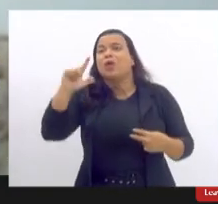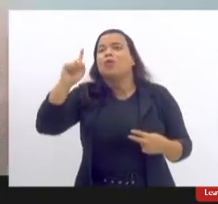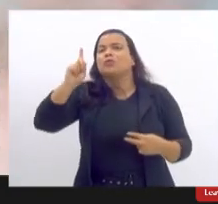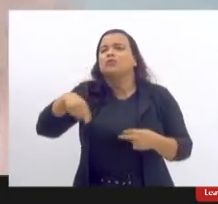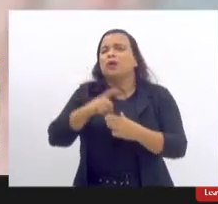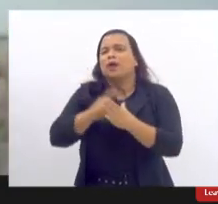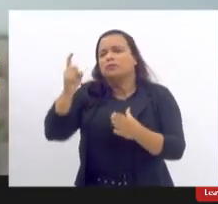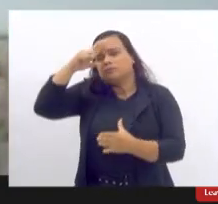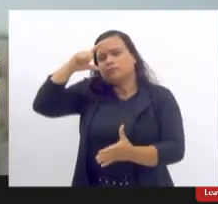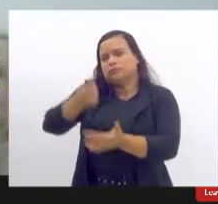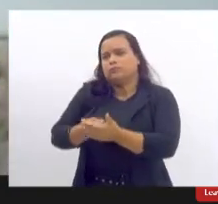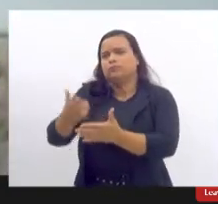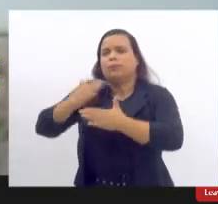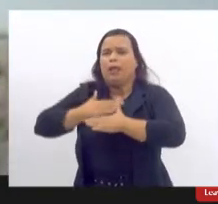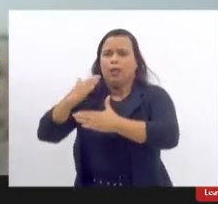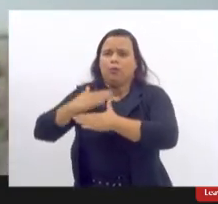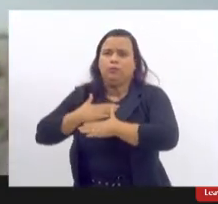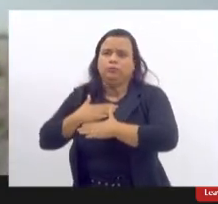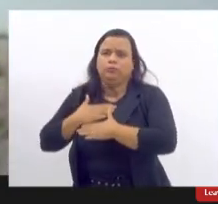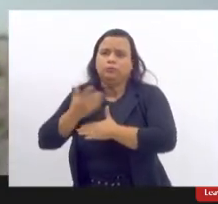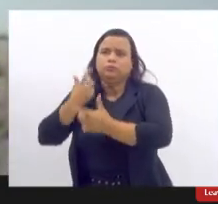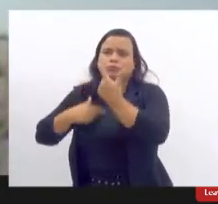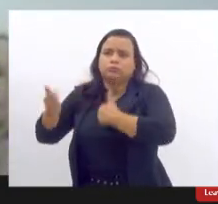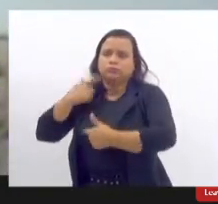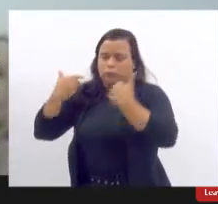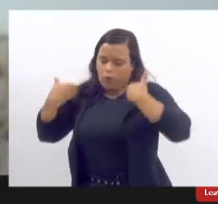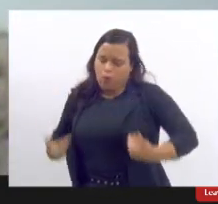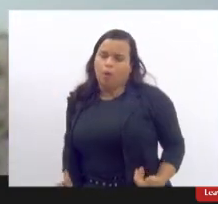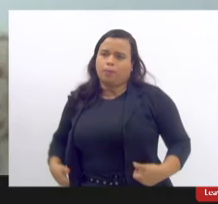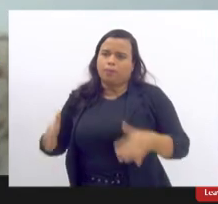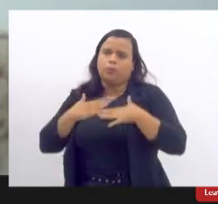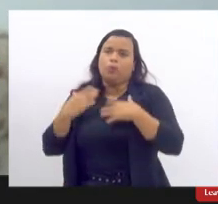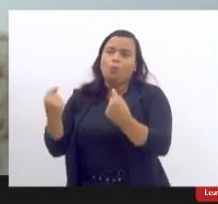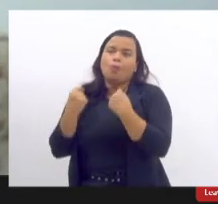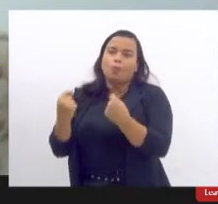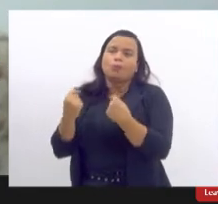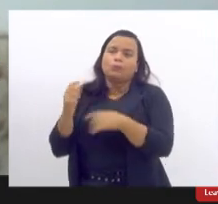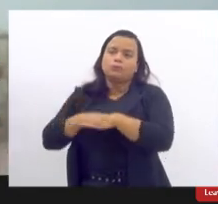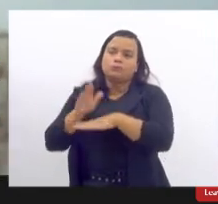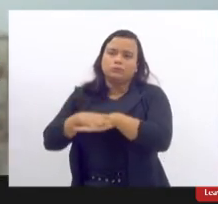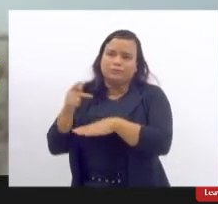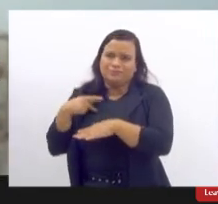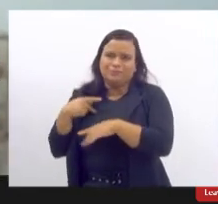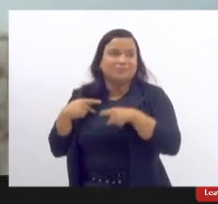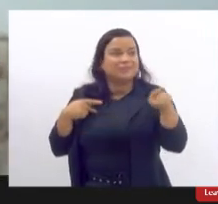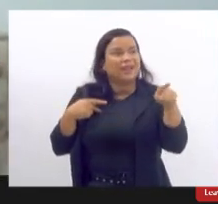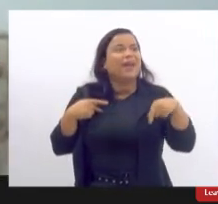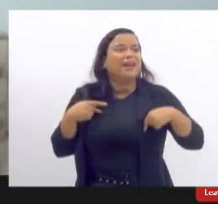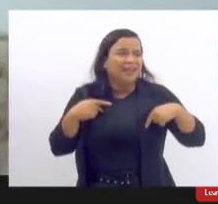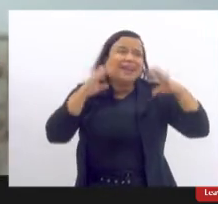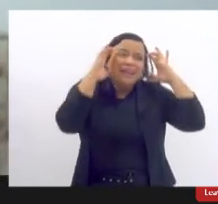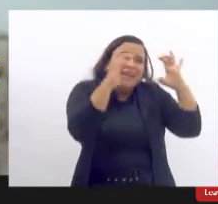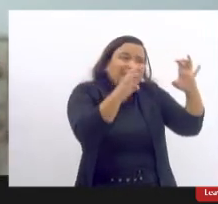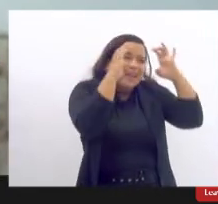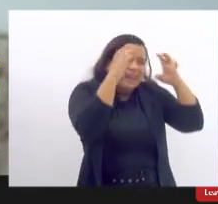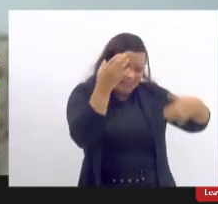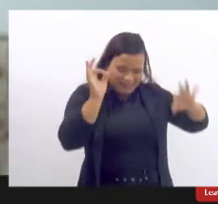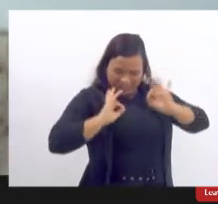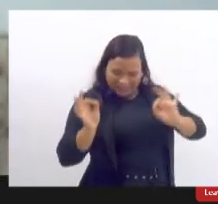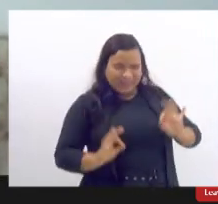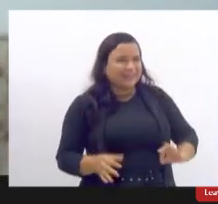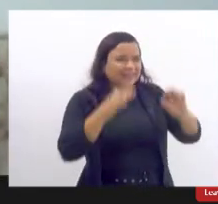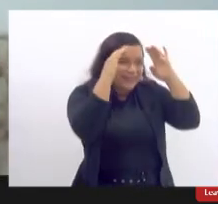autonomia e decidir o que você vai fazer com o seu corpo então eu acho que aí eu acho que é contra isso eu acho quando eu